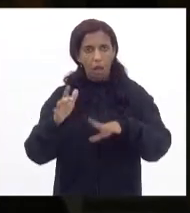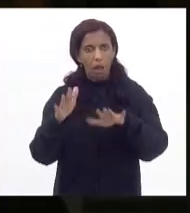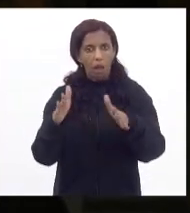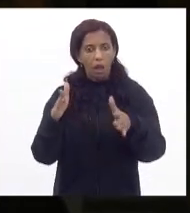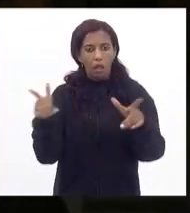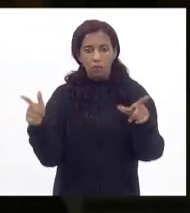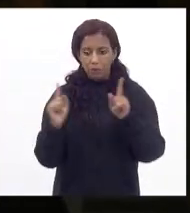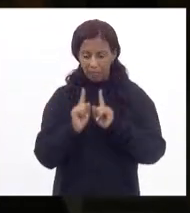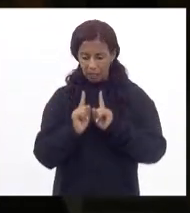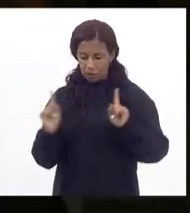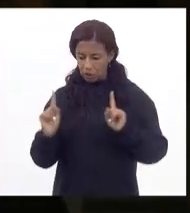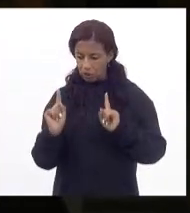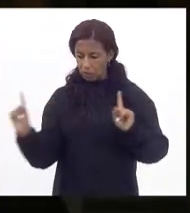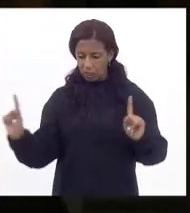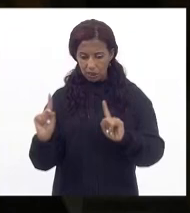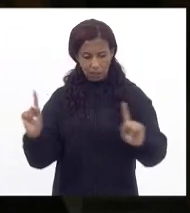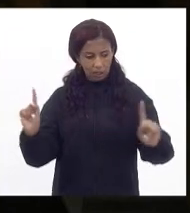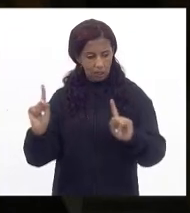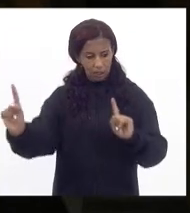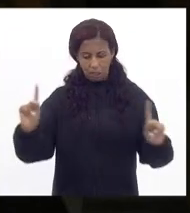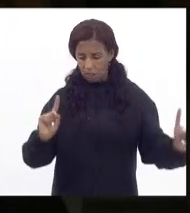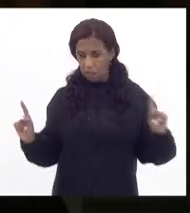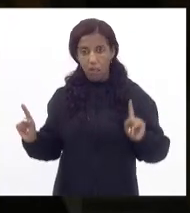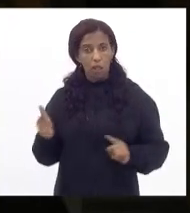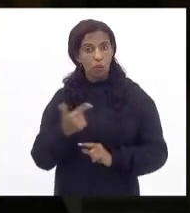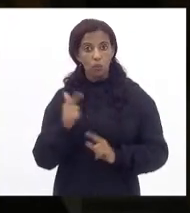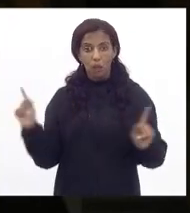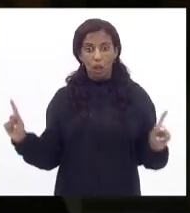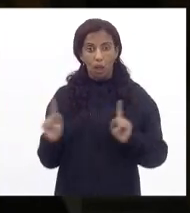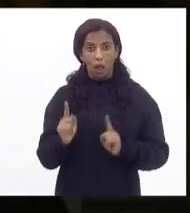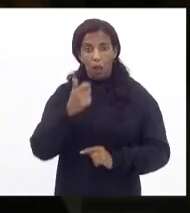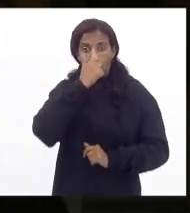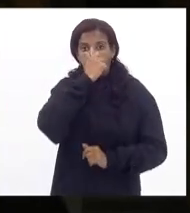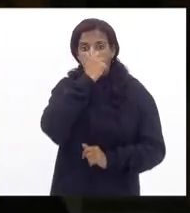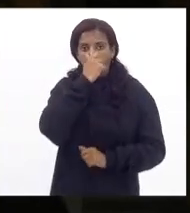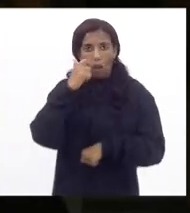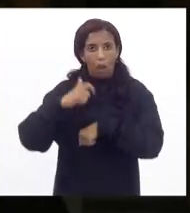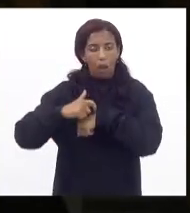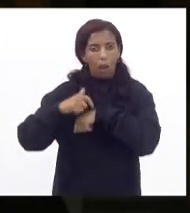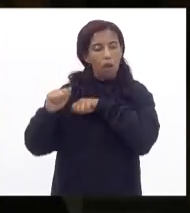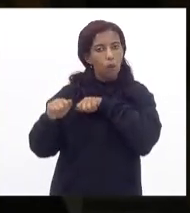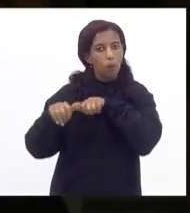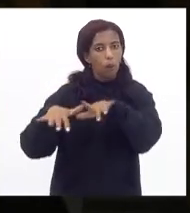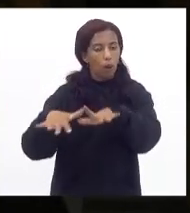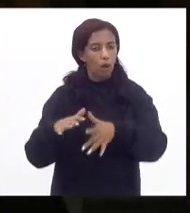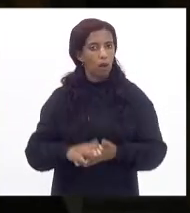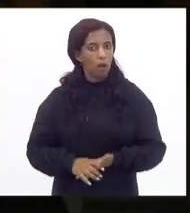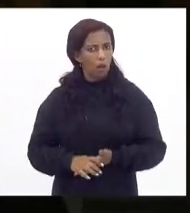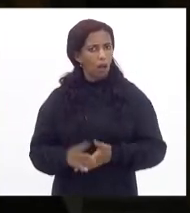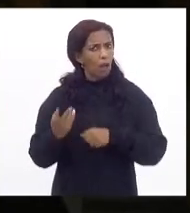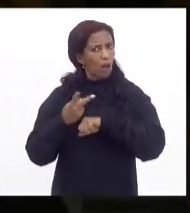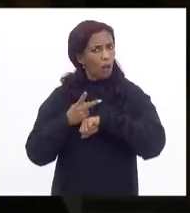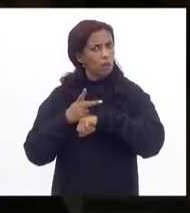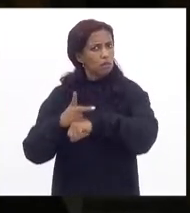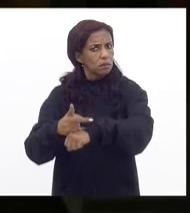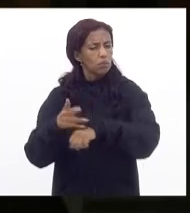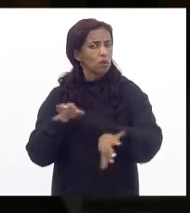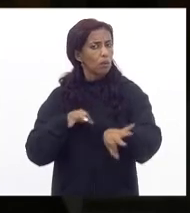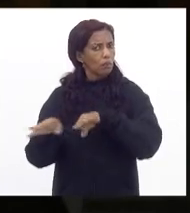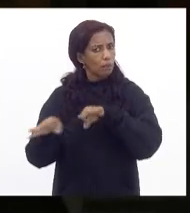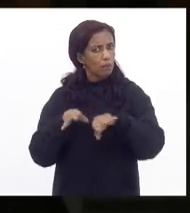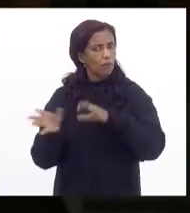meio metro de afastamento um do outro no atual estágio da pandemia há que se buscar uma posição mediada